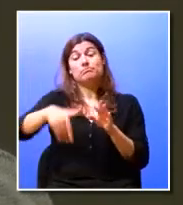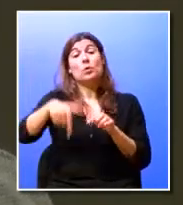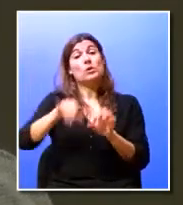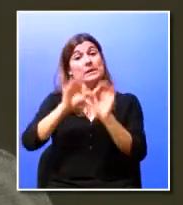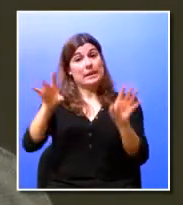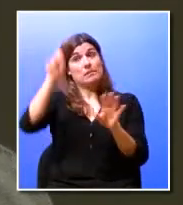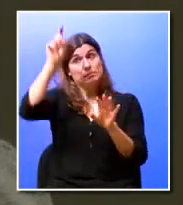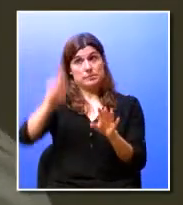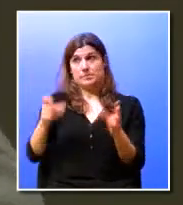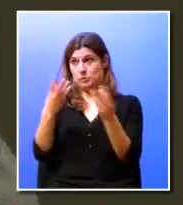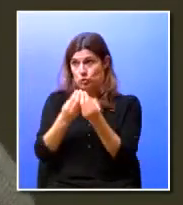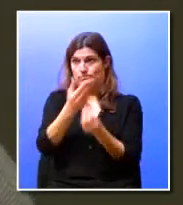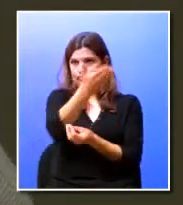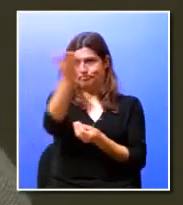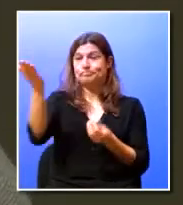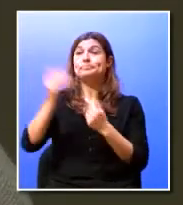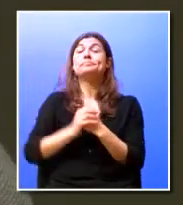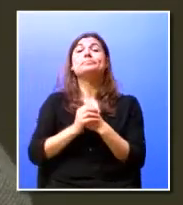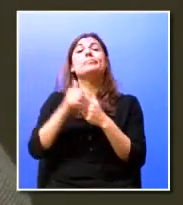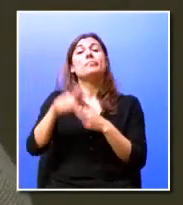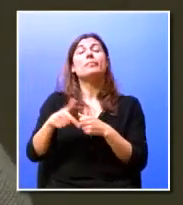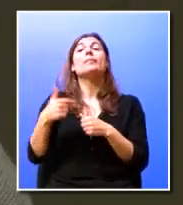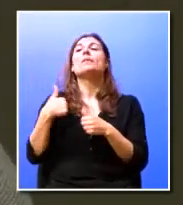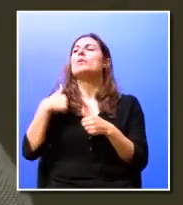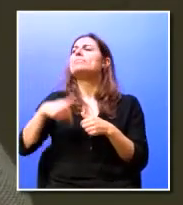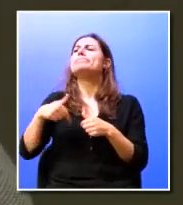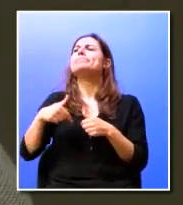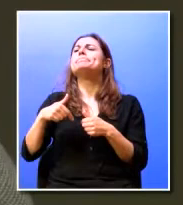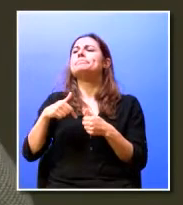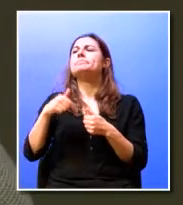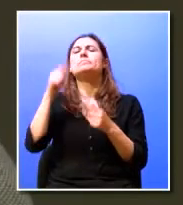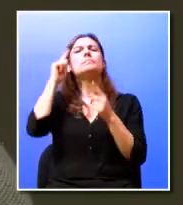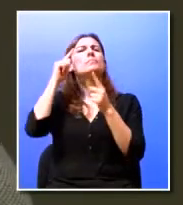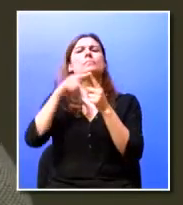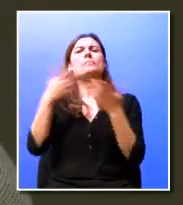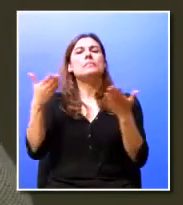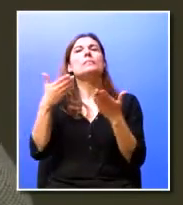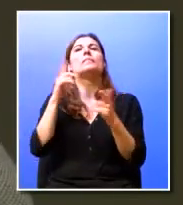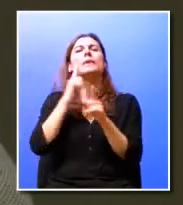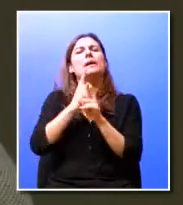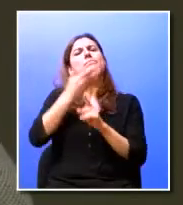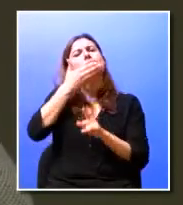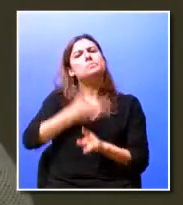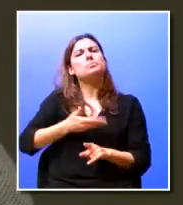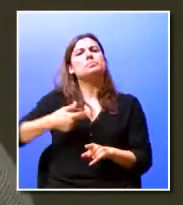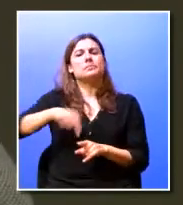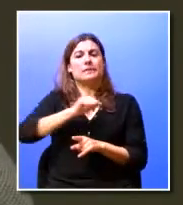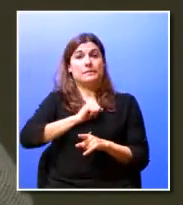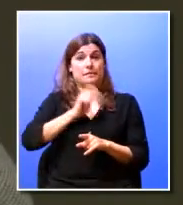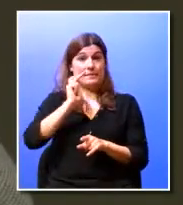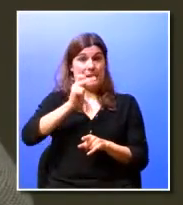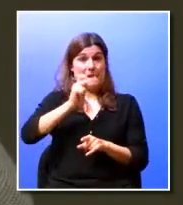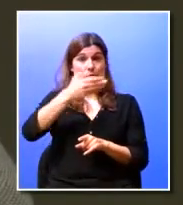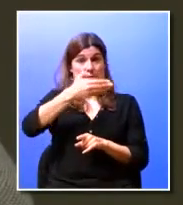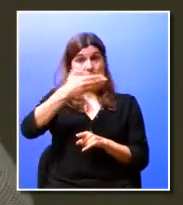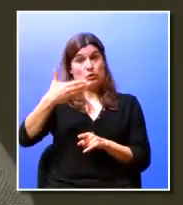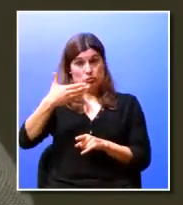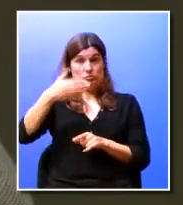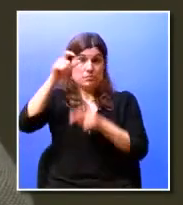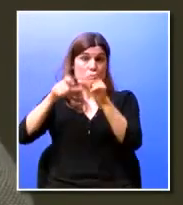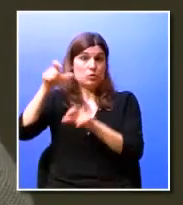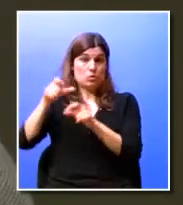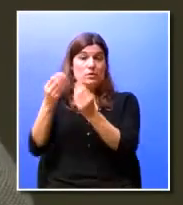convosco. Nós trazemos também o que é a nossa experiência de 71 anos a formar pessoas.